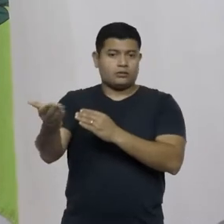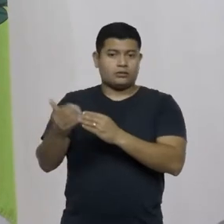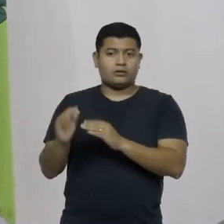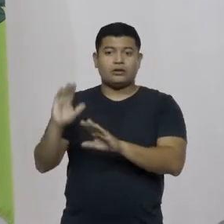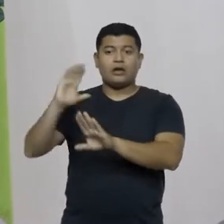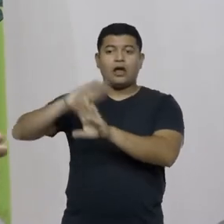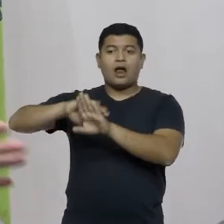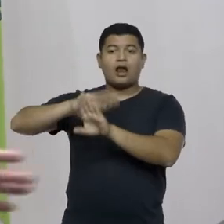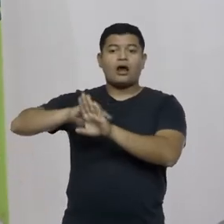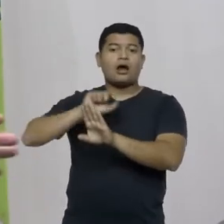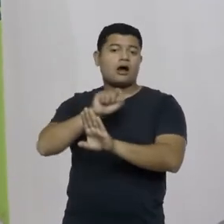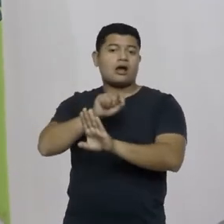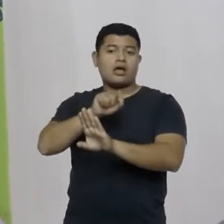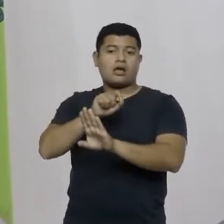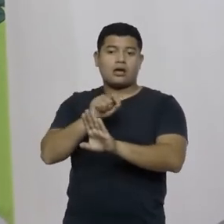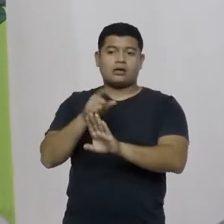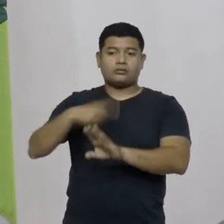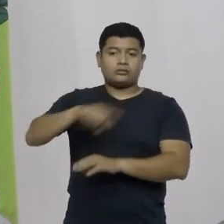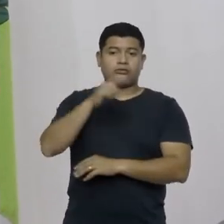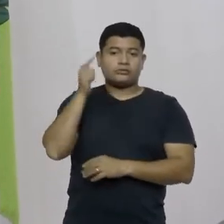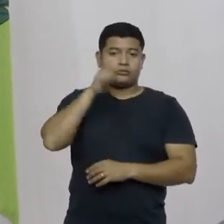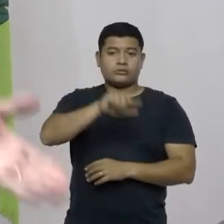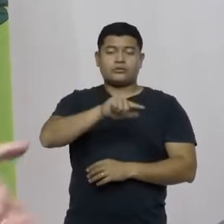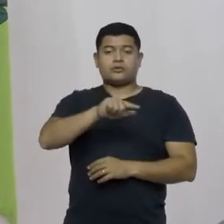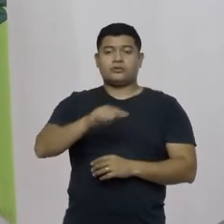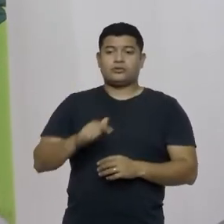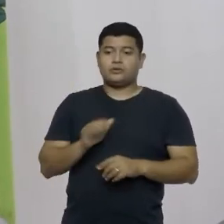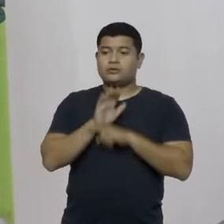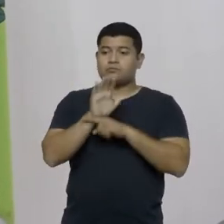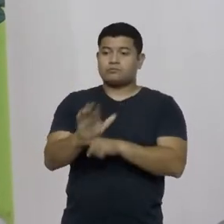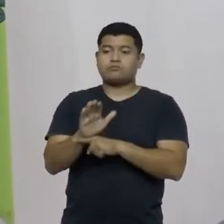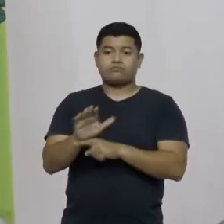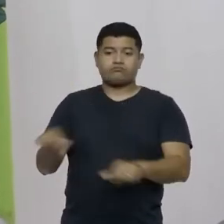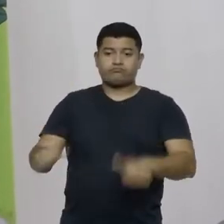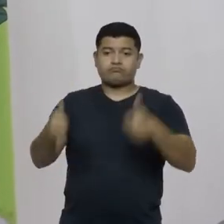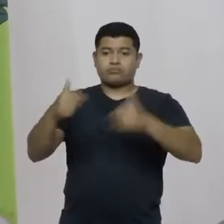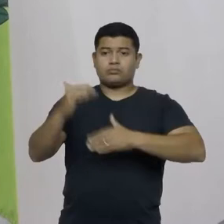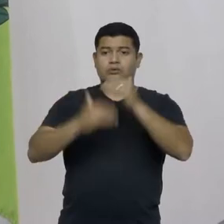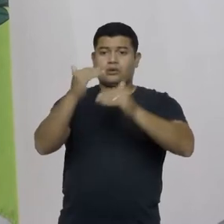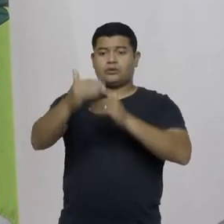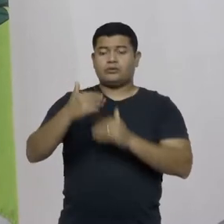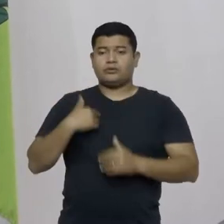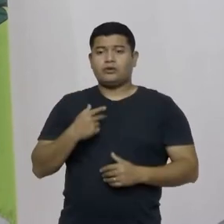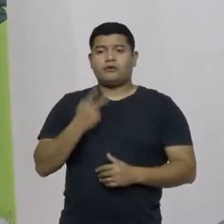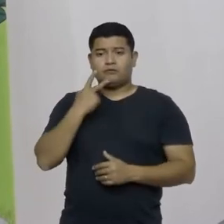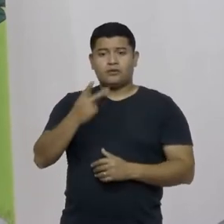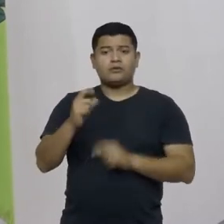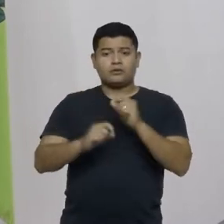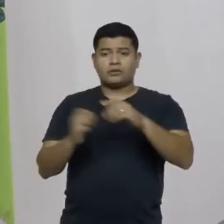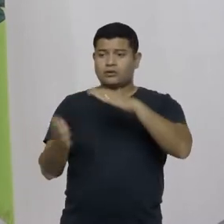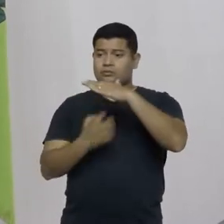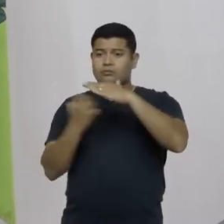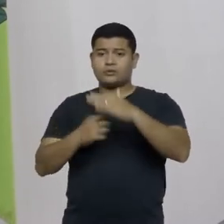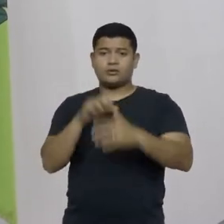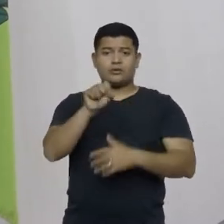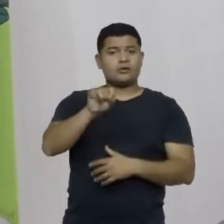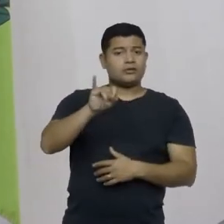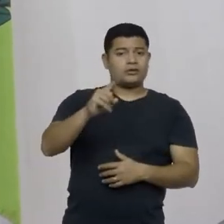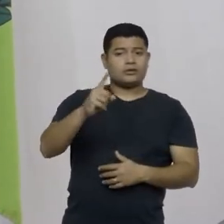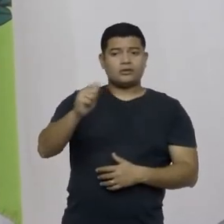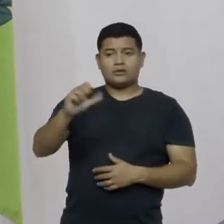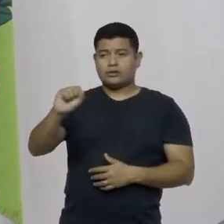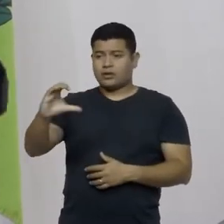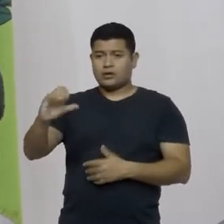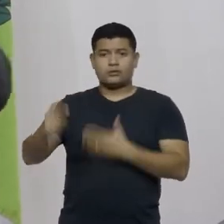esses níveis aqui em Santa Catarina estamos falando por exemplo da SIDASC que faz um papel importante fundamental